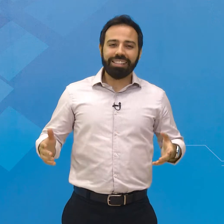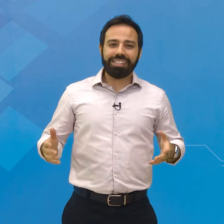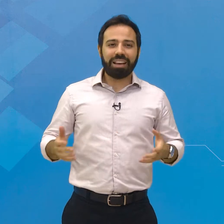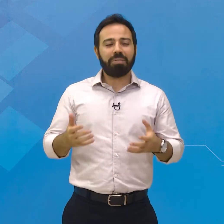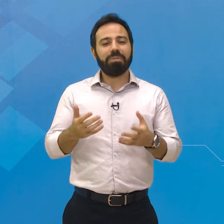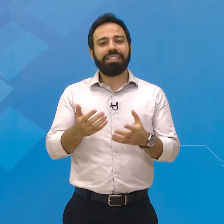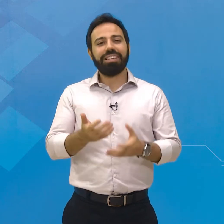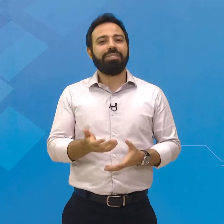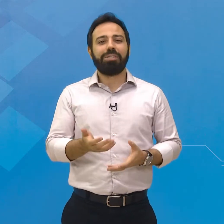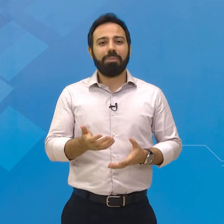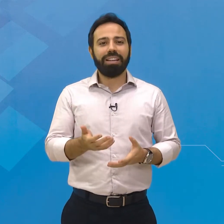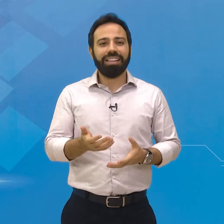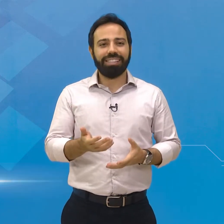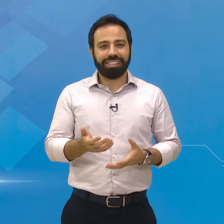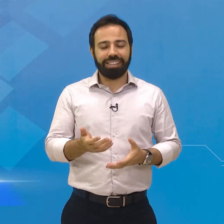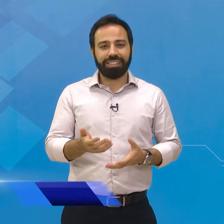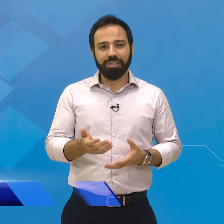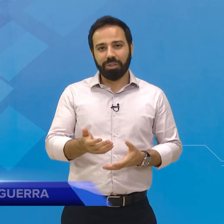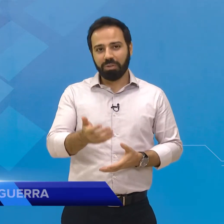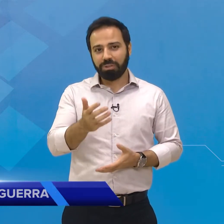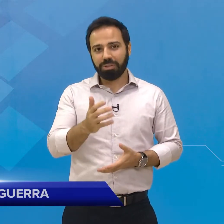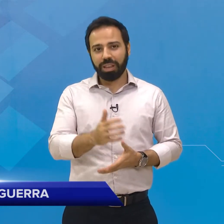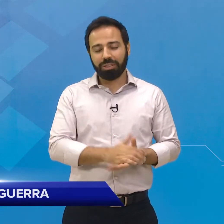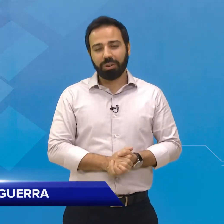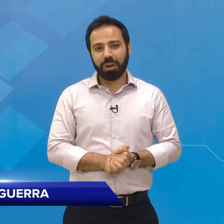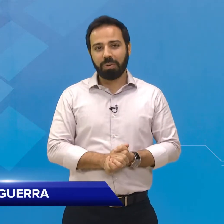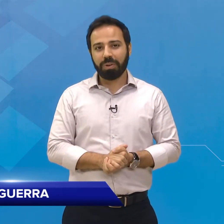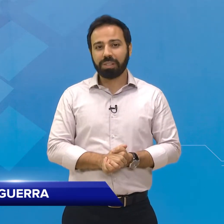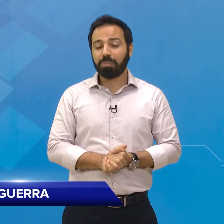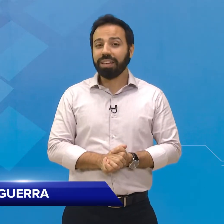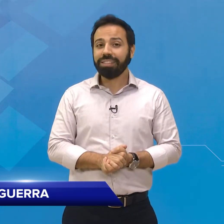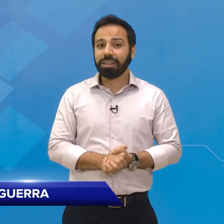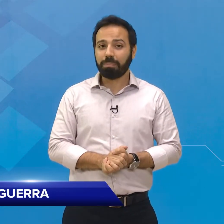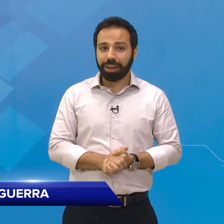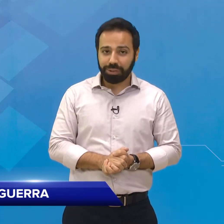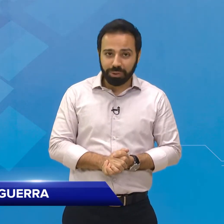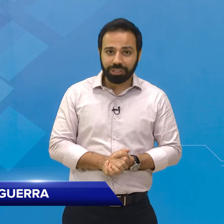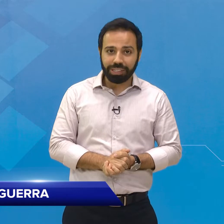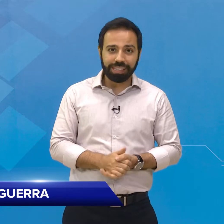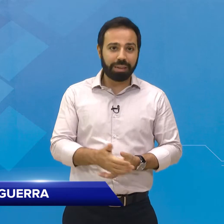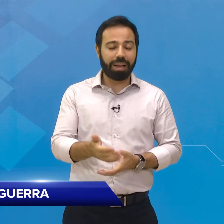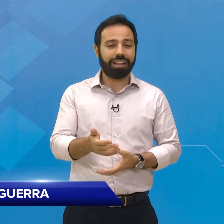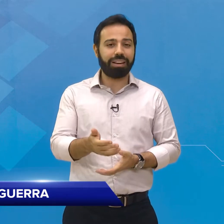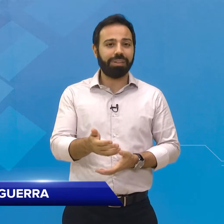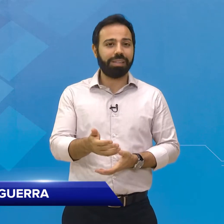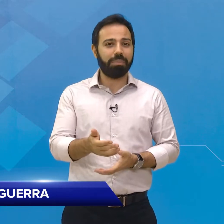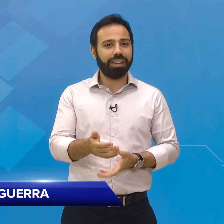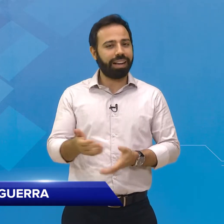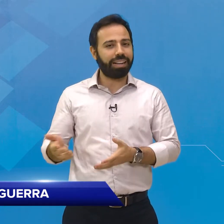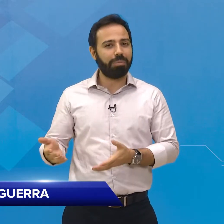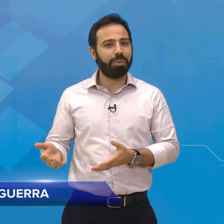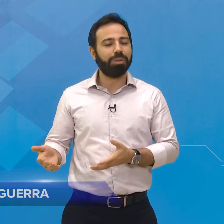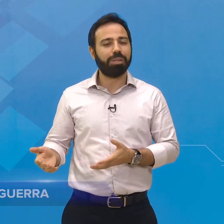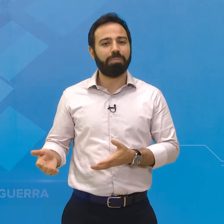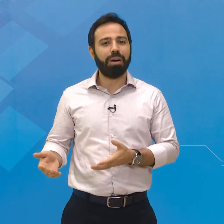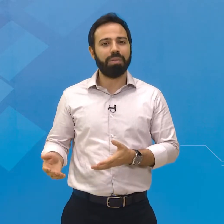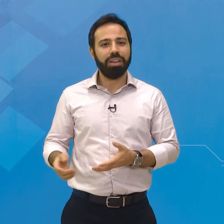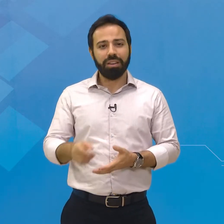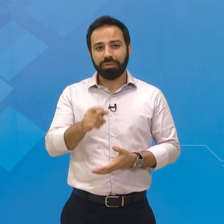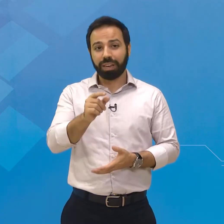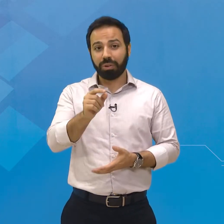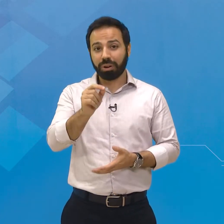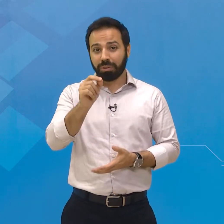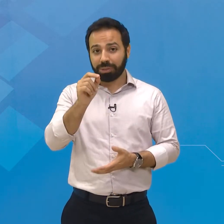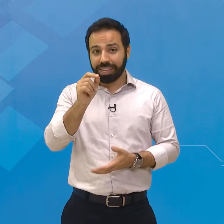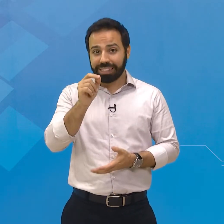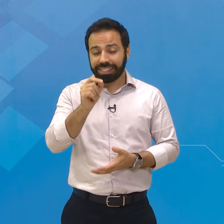Olá, está começando Semana Legislativa, o nosso telejornal com as principais notícias que marcaram a semana na Câmara Municipal.